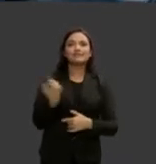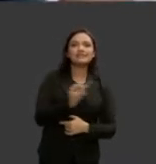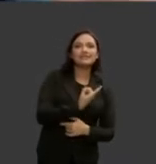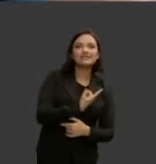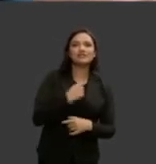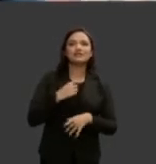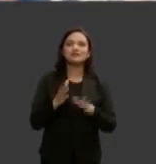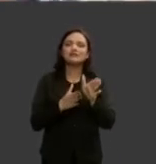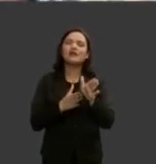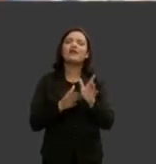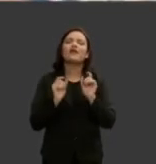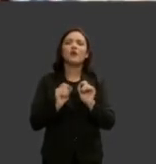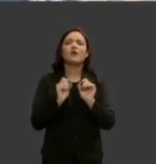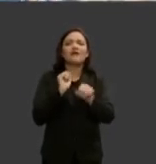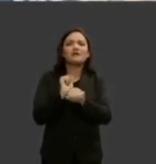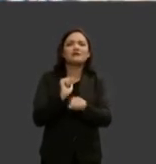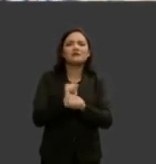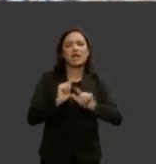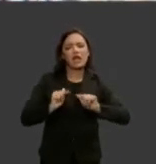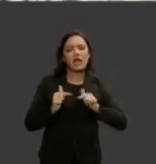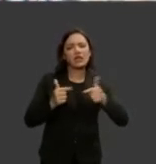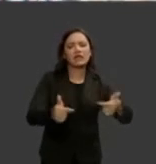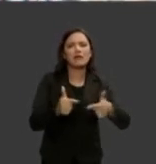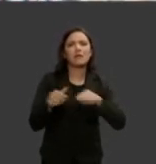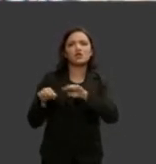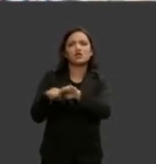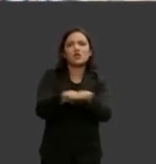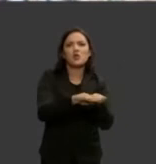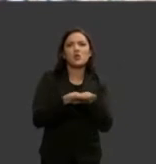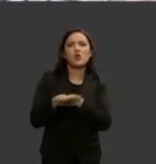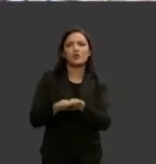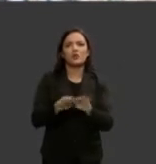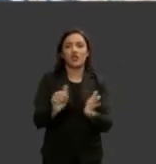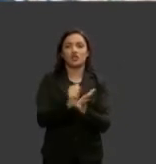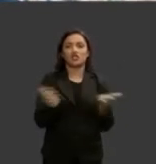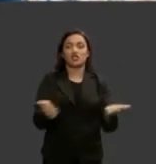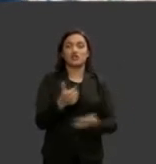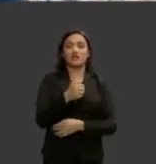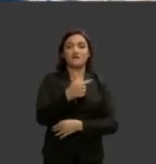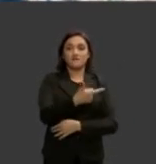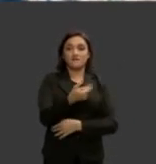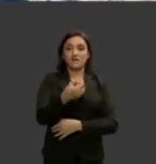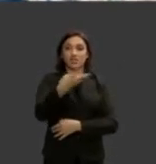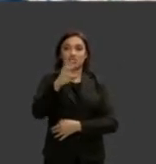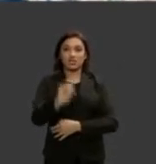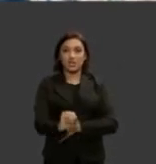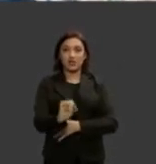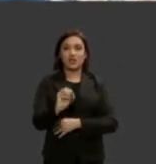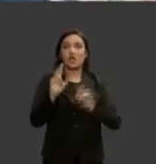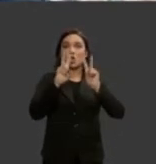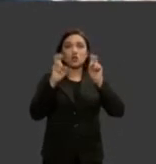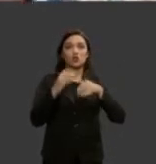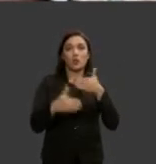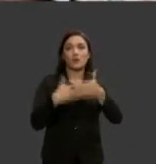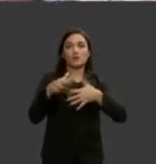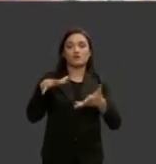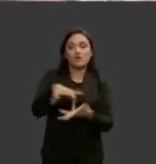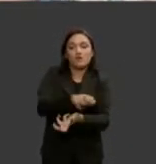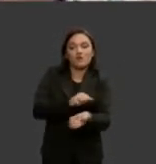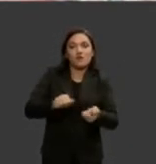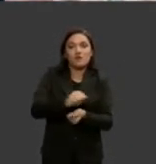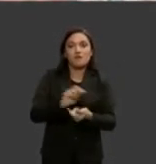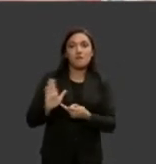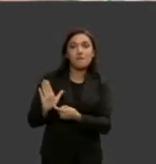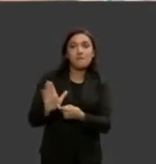ações de igualdade dentro da agenda 2030 de desenvolvimento sustentável mostrando que